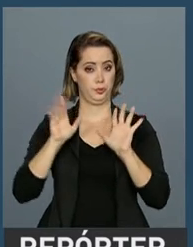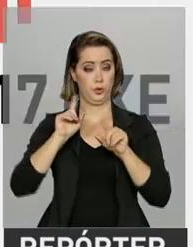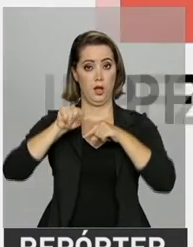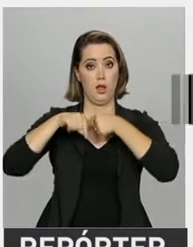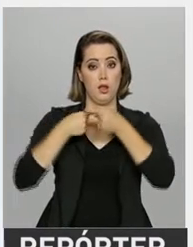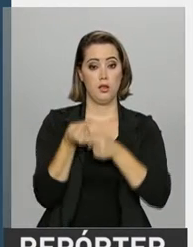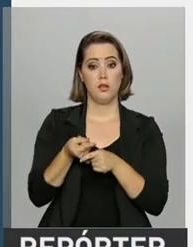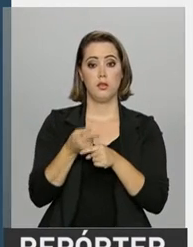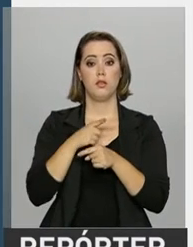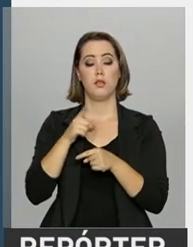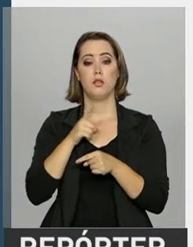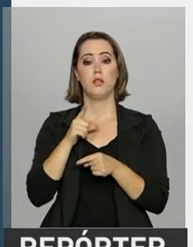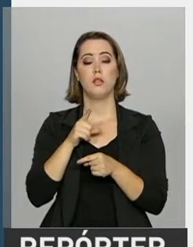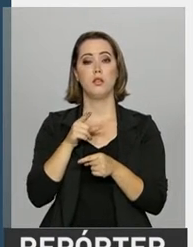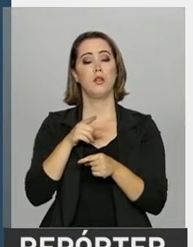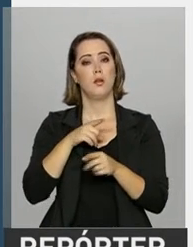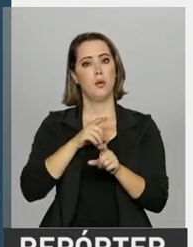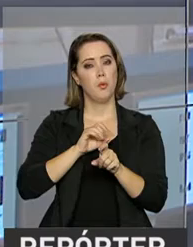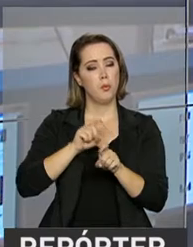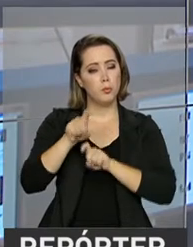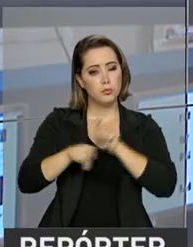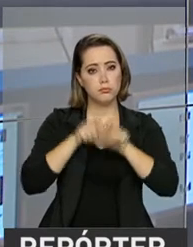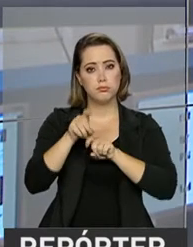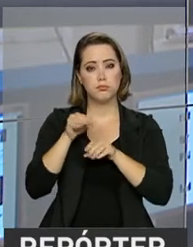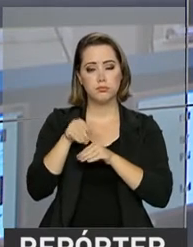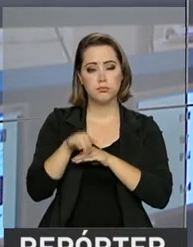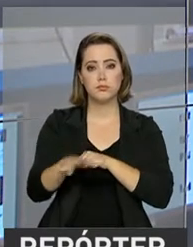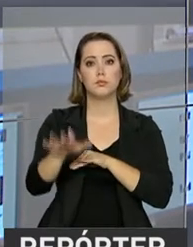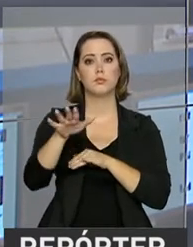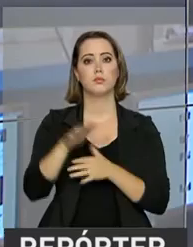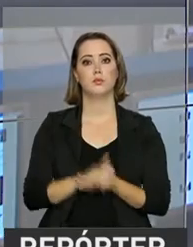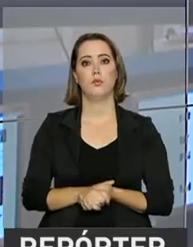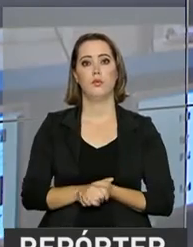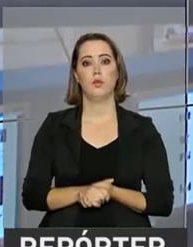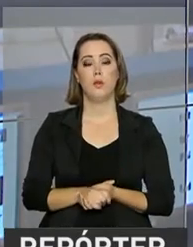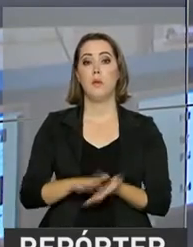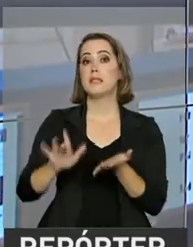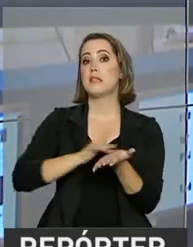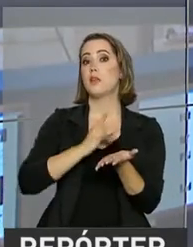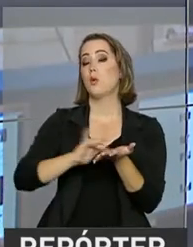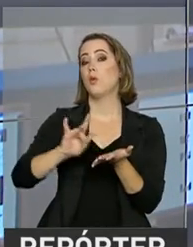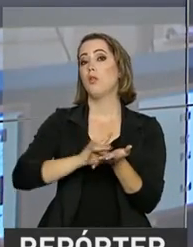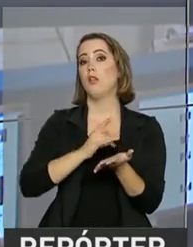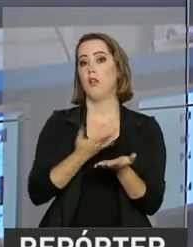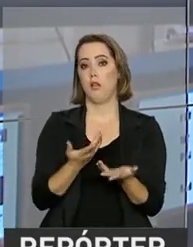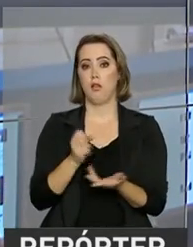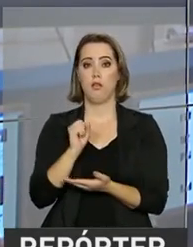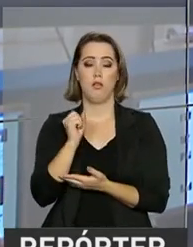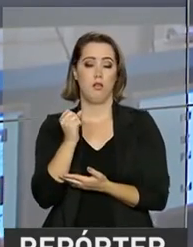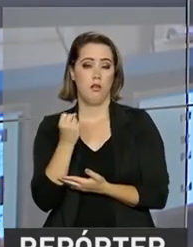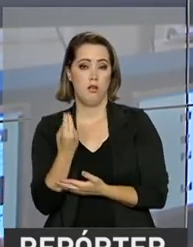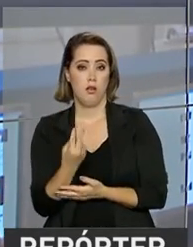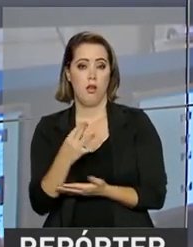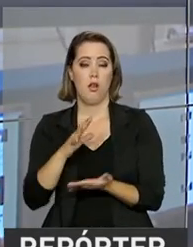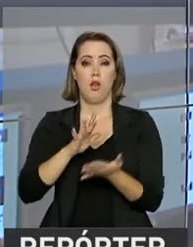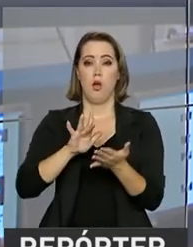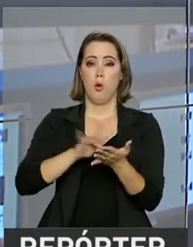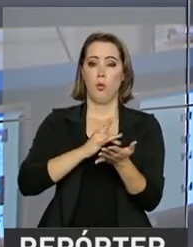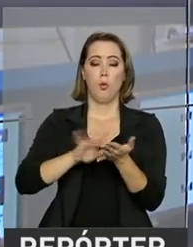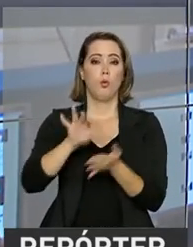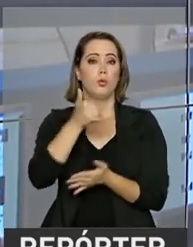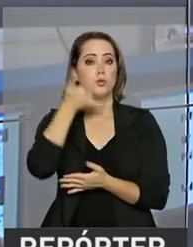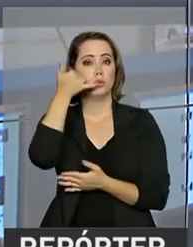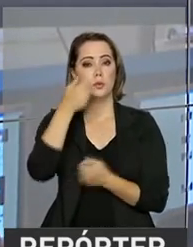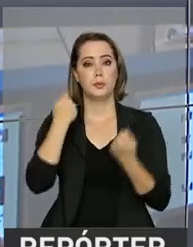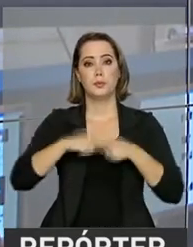Depois, clicar para instalar o programa. Para dispositivos móveis, como tablets e smartphones, o contribuinte